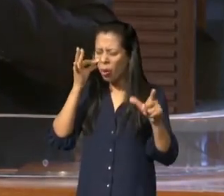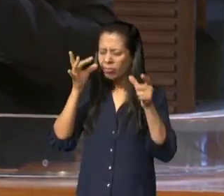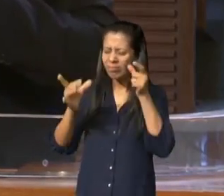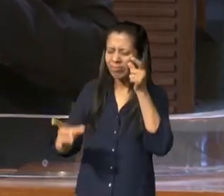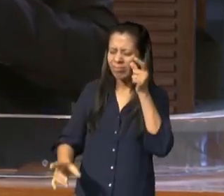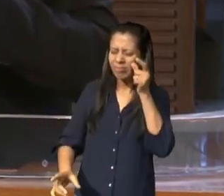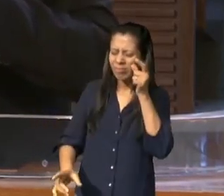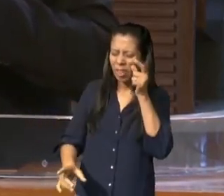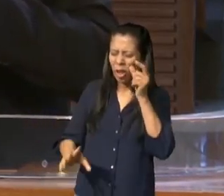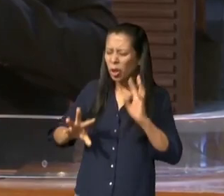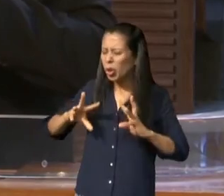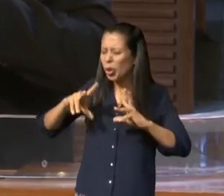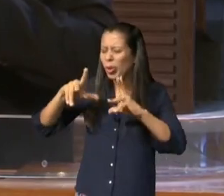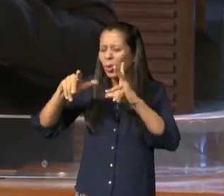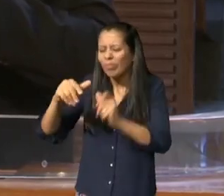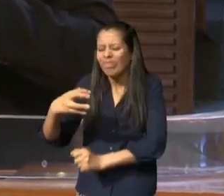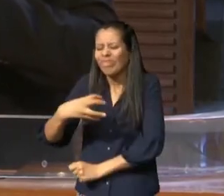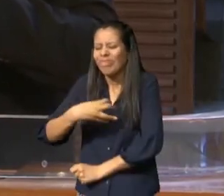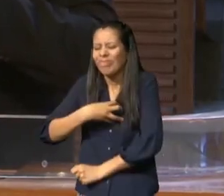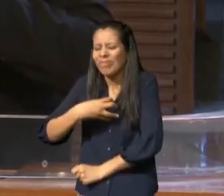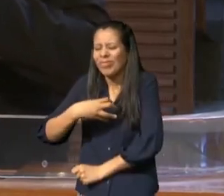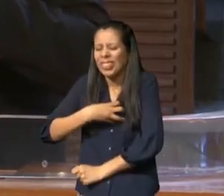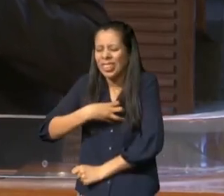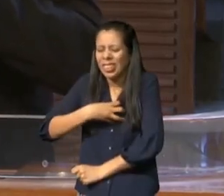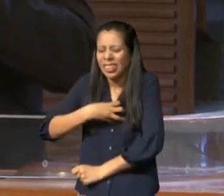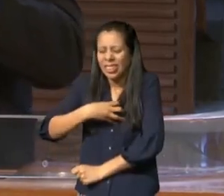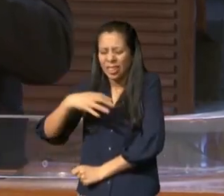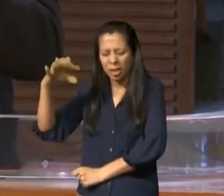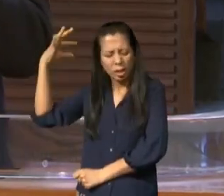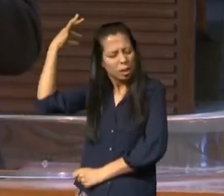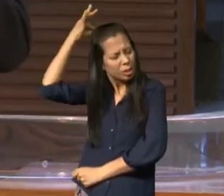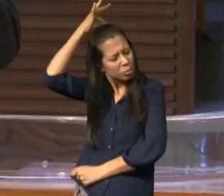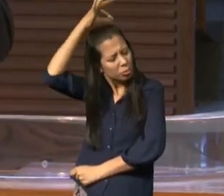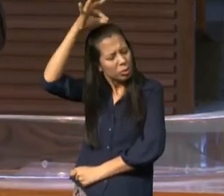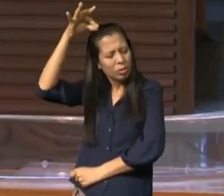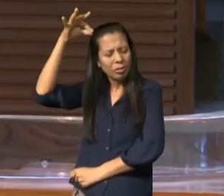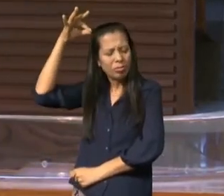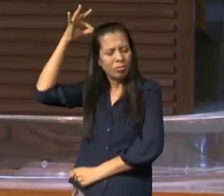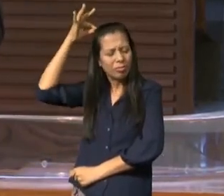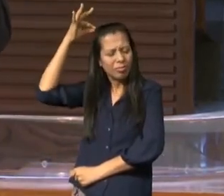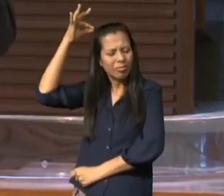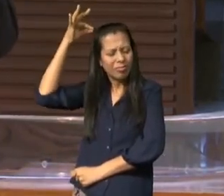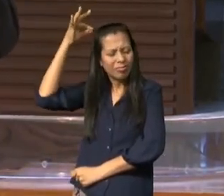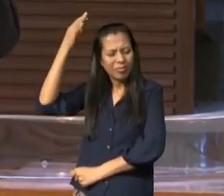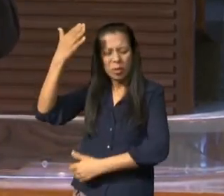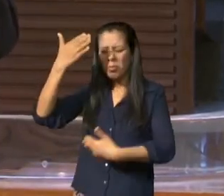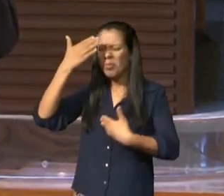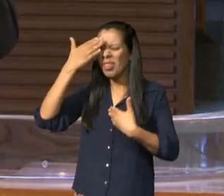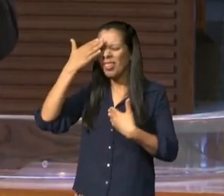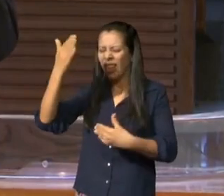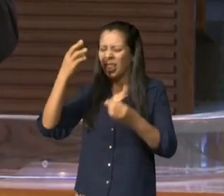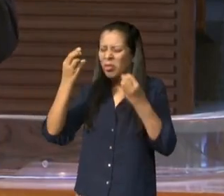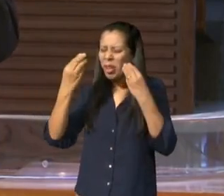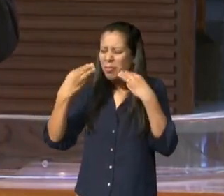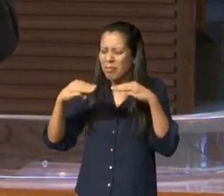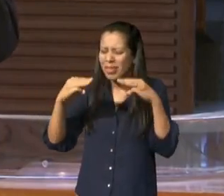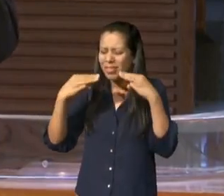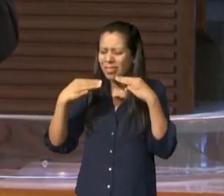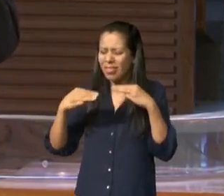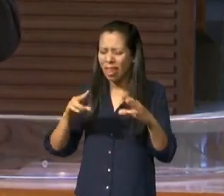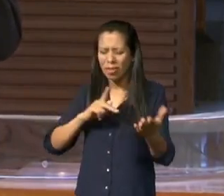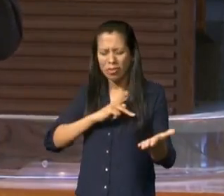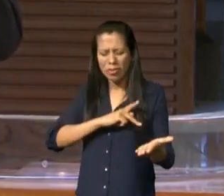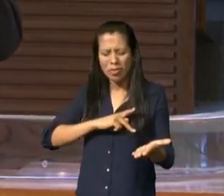juntos contigo tua palavra foi muito clara para nós essa manhã Paulo como sempre muito sábio